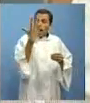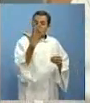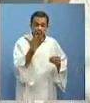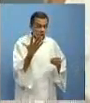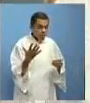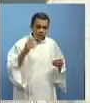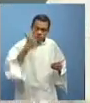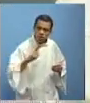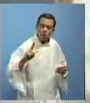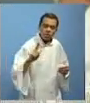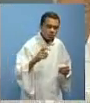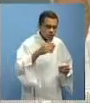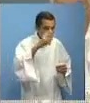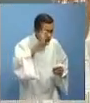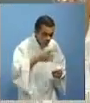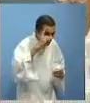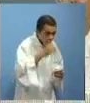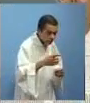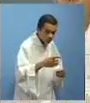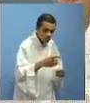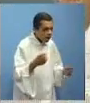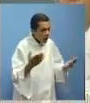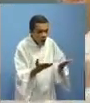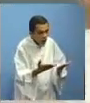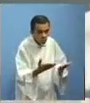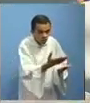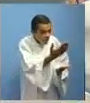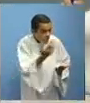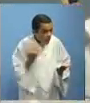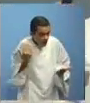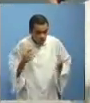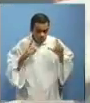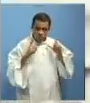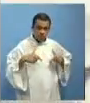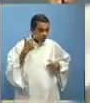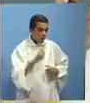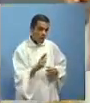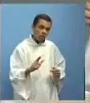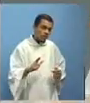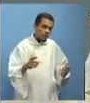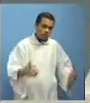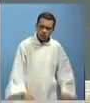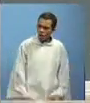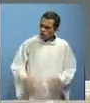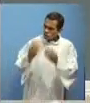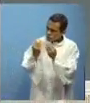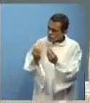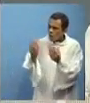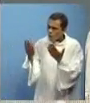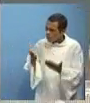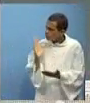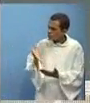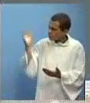vida, não só, pai, não é para você se preocupar com um filho só quando ele é criança de colo, que ele não sabe fazer nada, não,